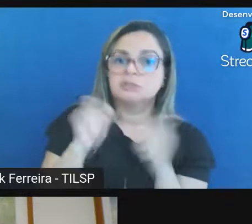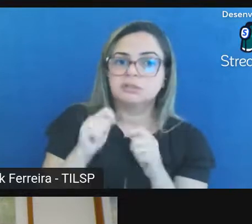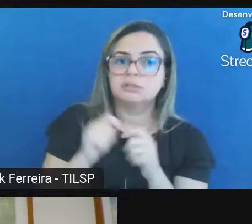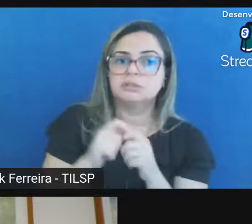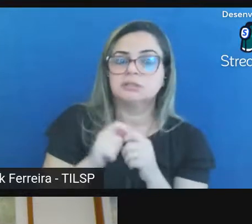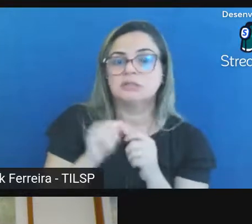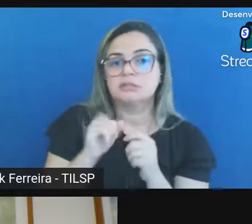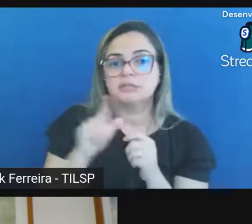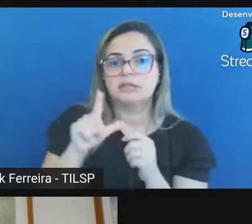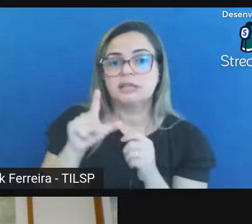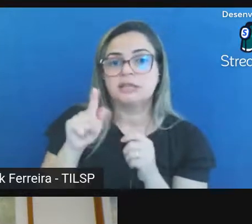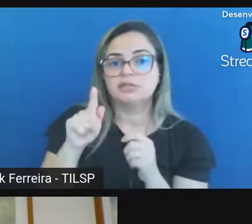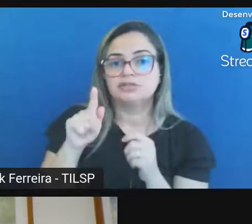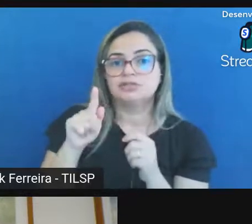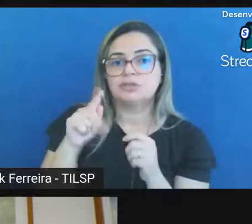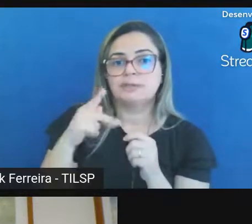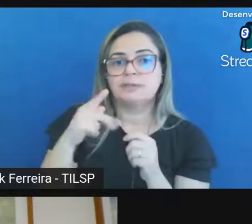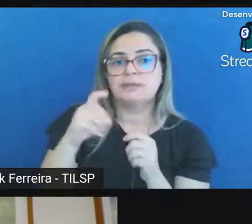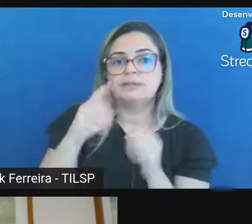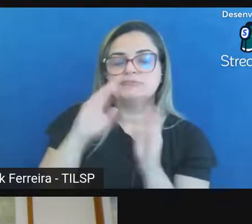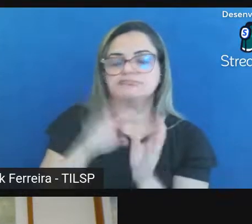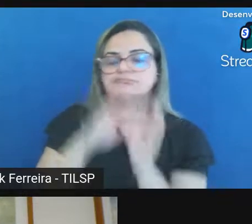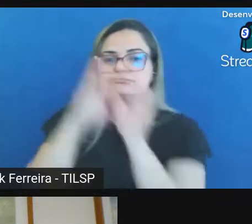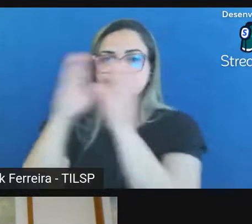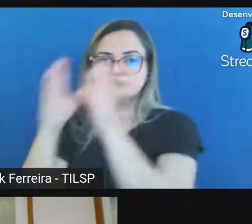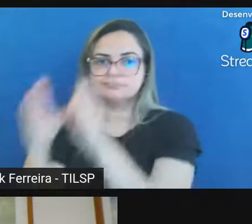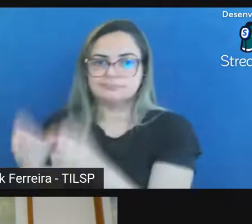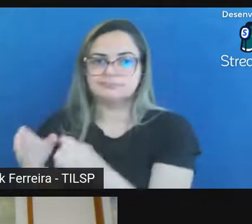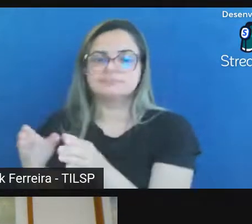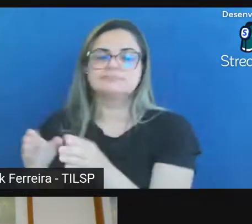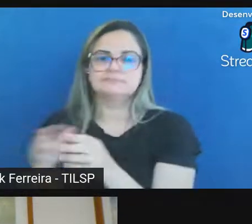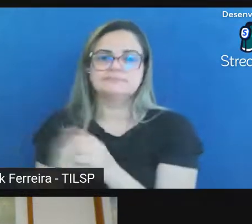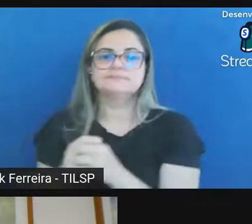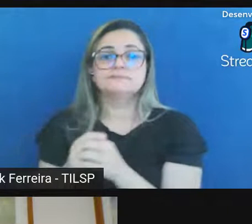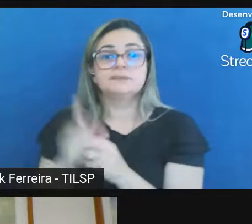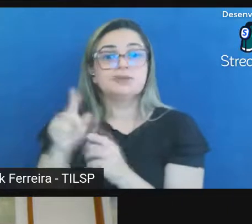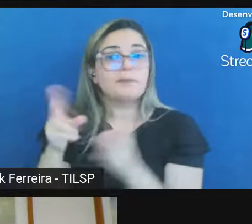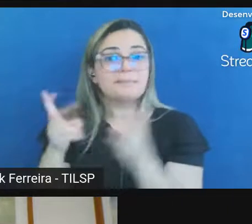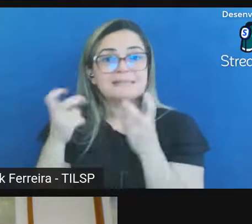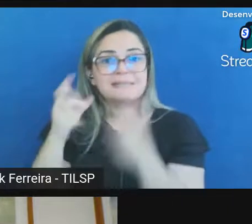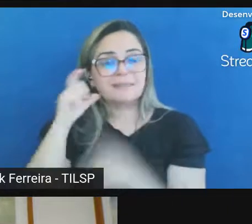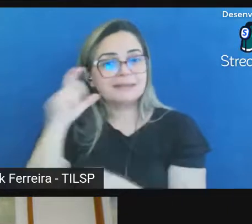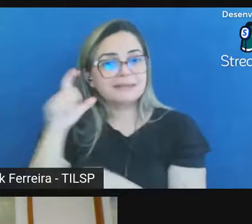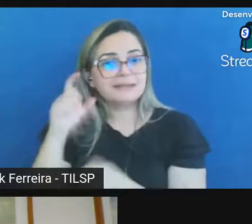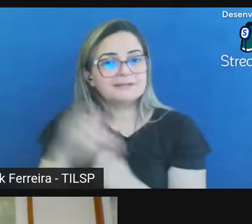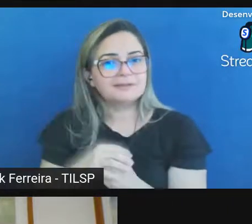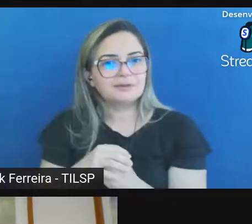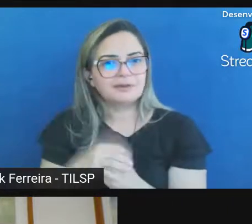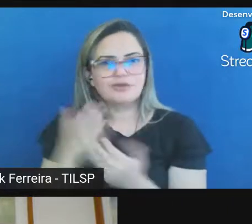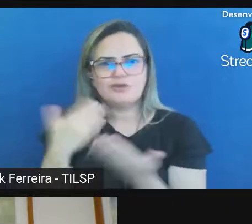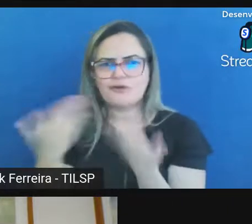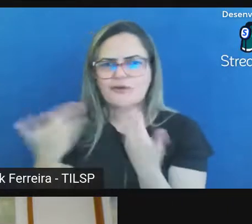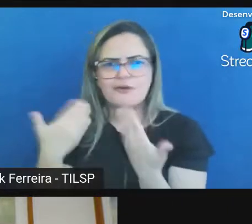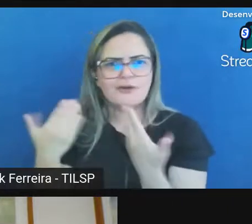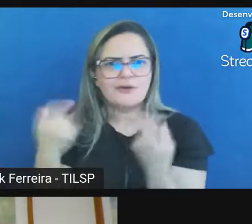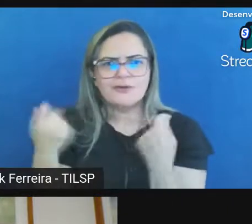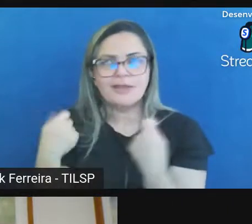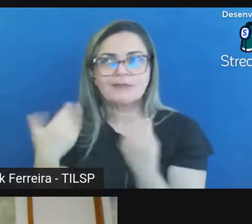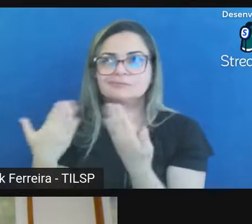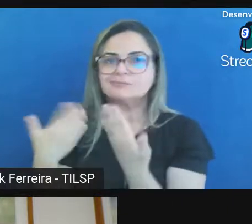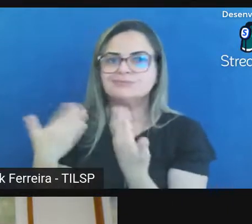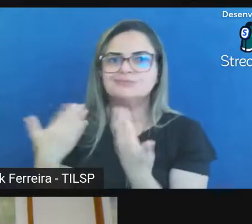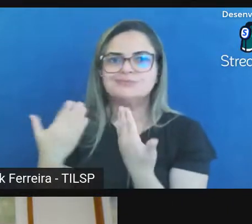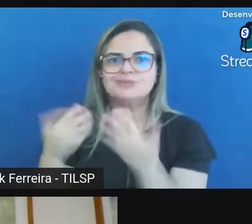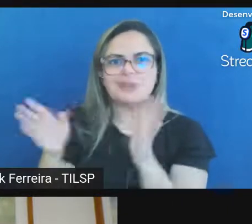gera o terceiro pacote DIP então olhem que interessante eu estou falando um diálogo aqui que é um diálogo que é de